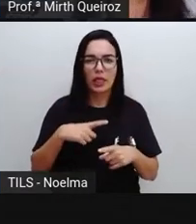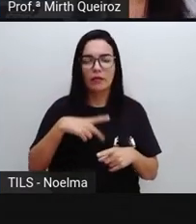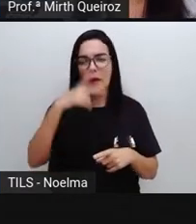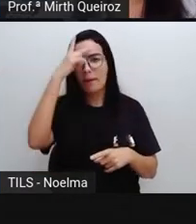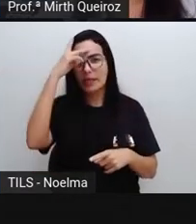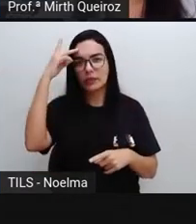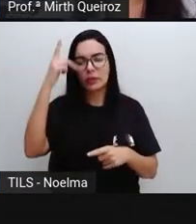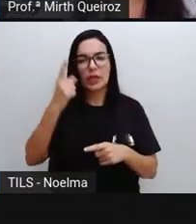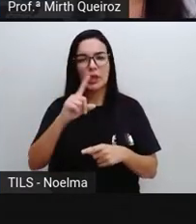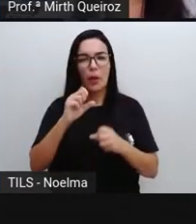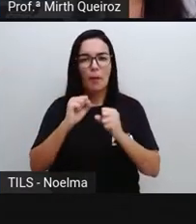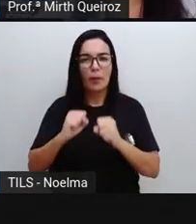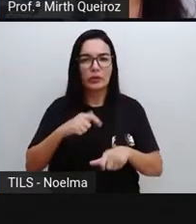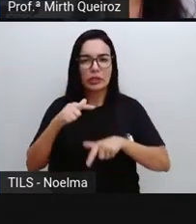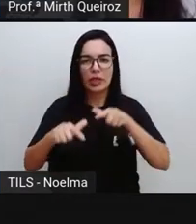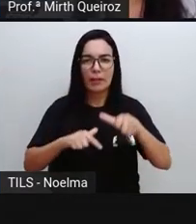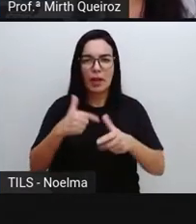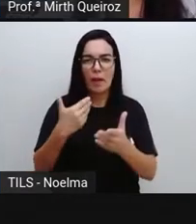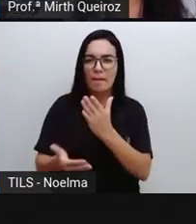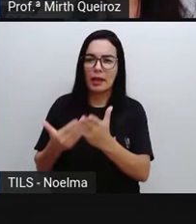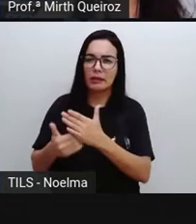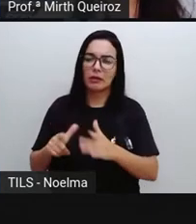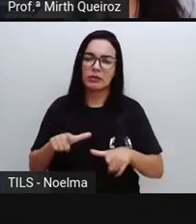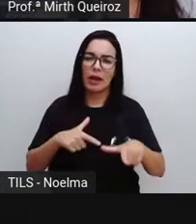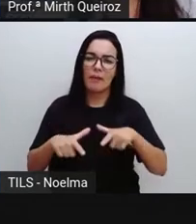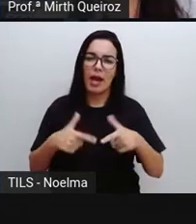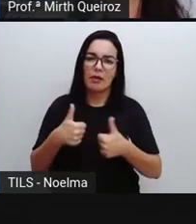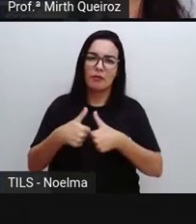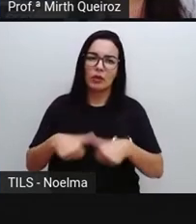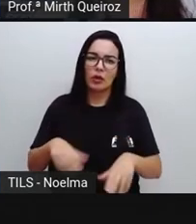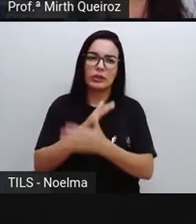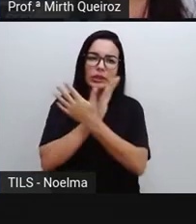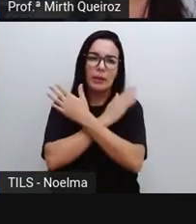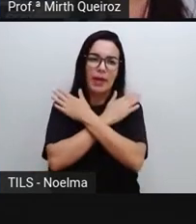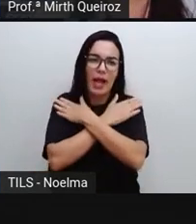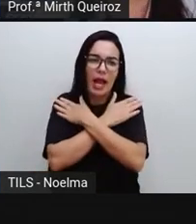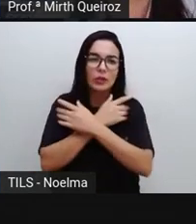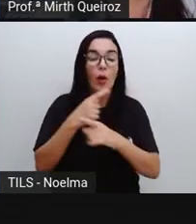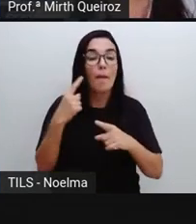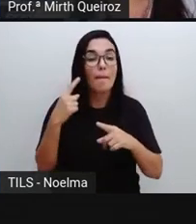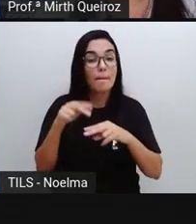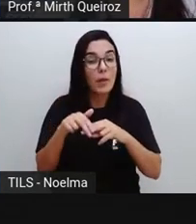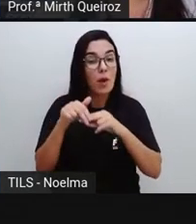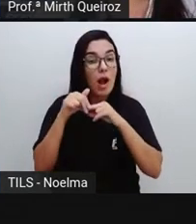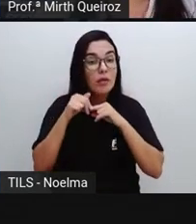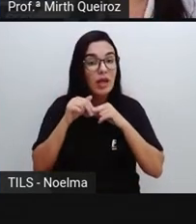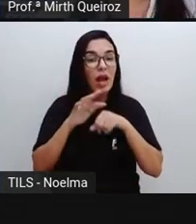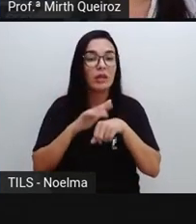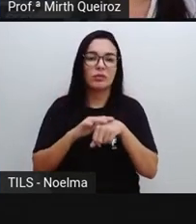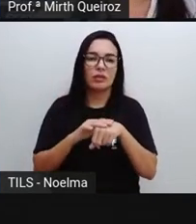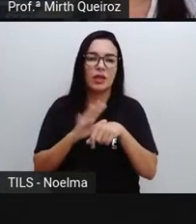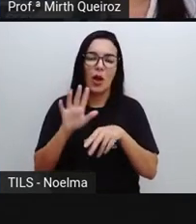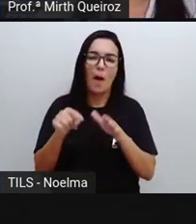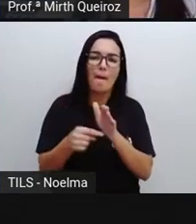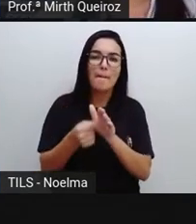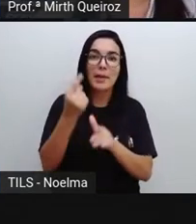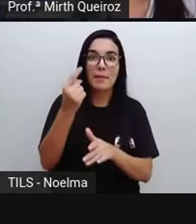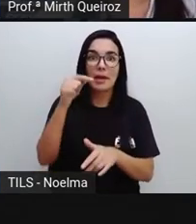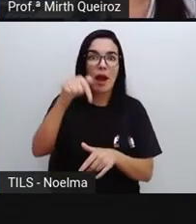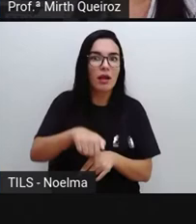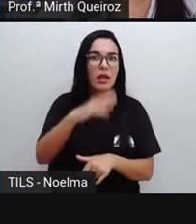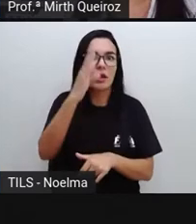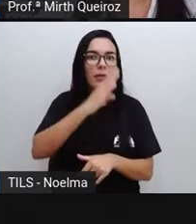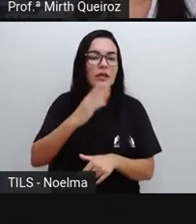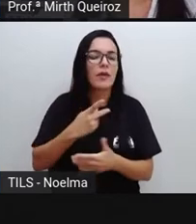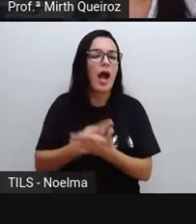não puderam trabalhar ou perderam seu emprego, tudo por conta dessa doença. E o primeiro caso de coronavírus no Brasil